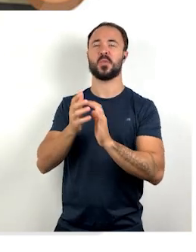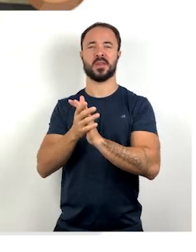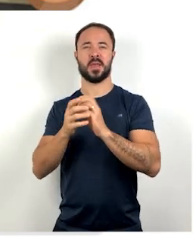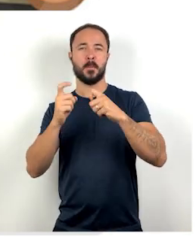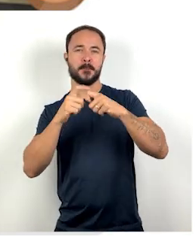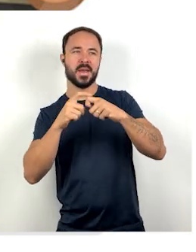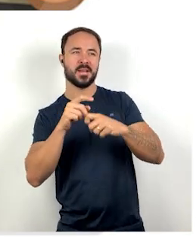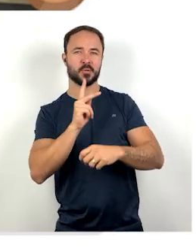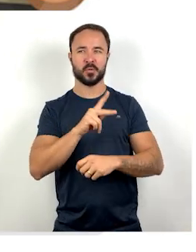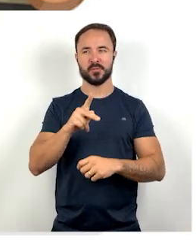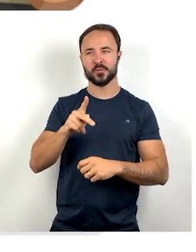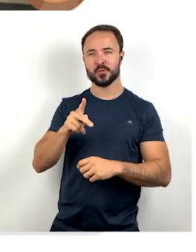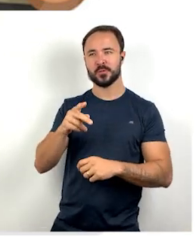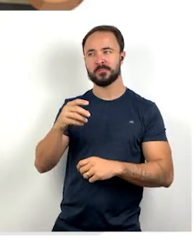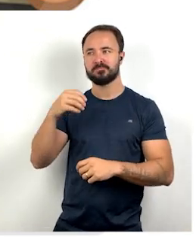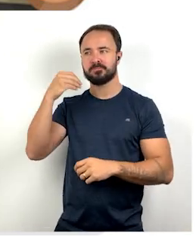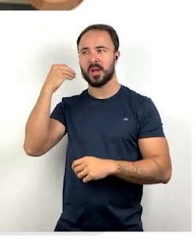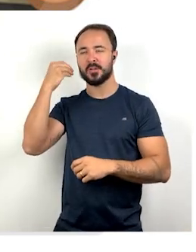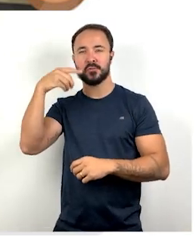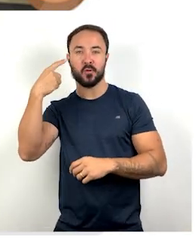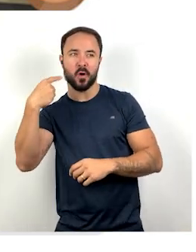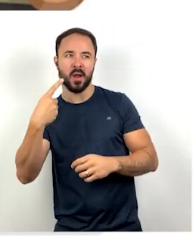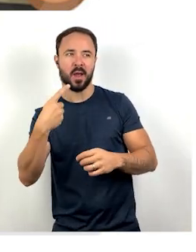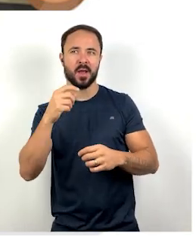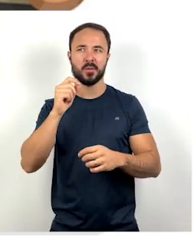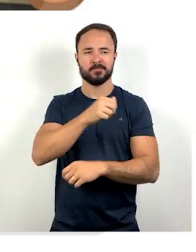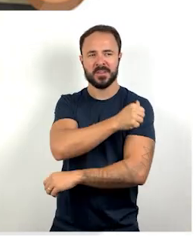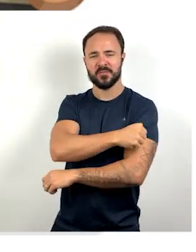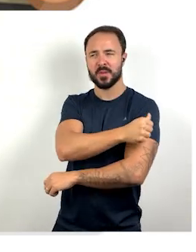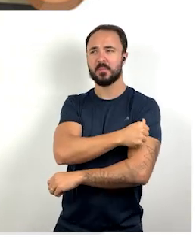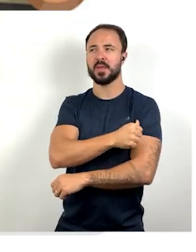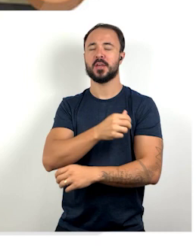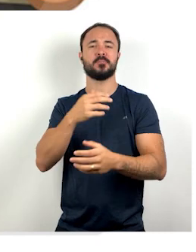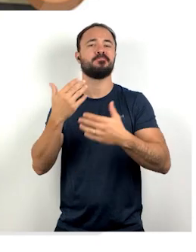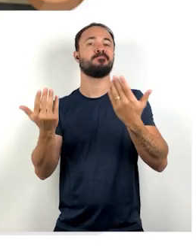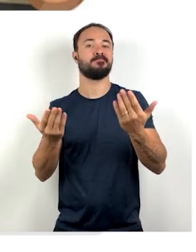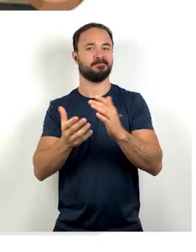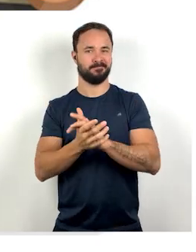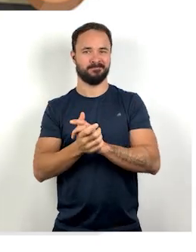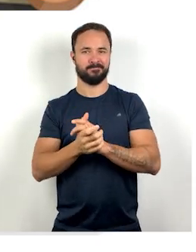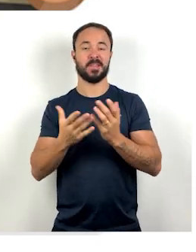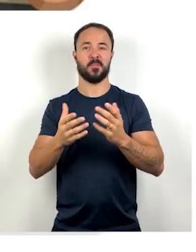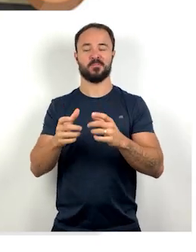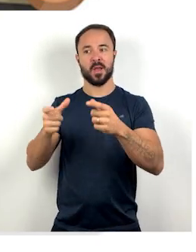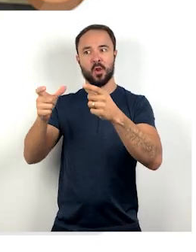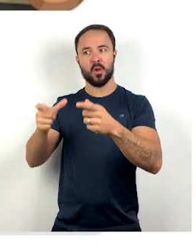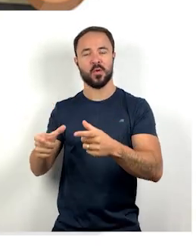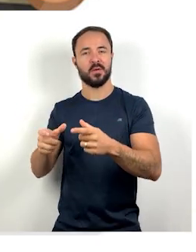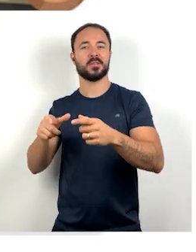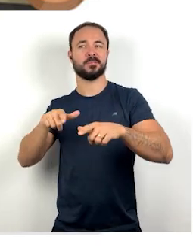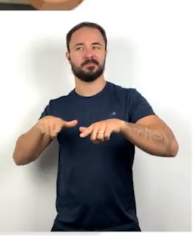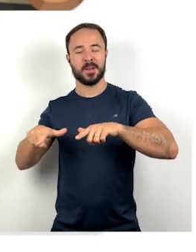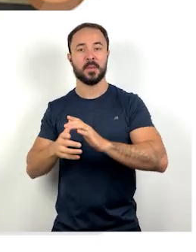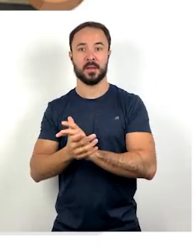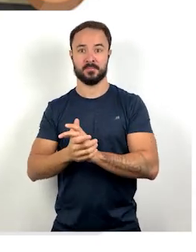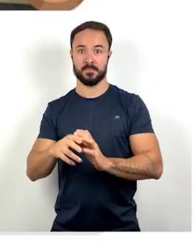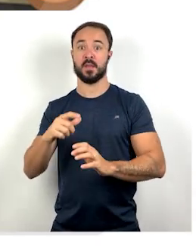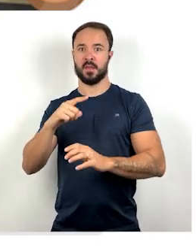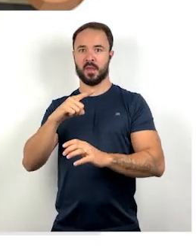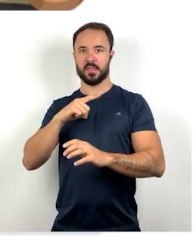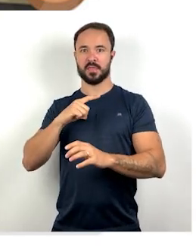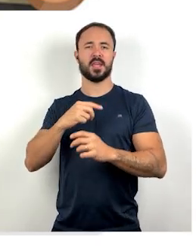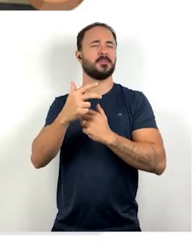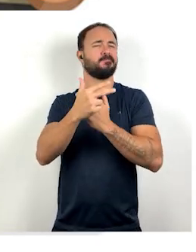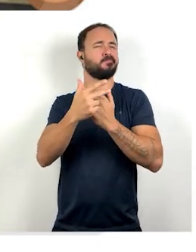Eu vou ser professor? Eu vou ser advogado? Você enfermeiro, né? O mercado de trabalho, ele tem uma infinidade de profissões